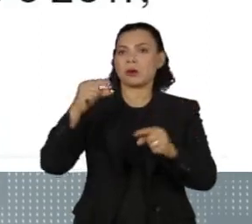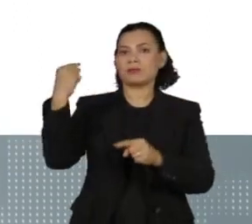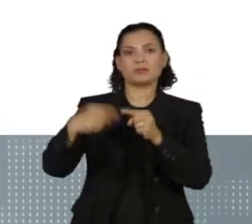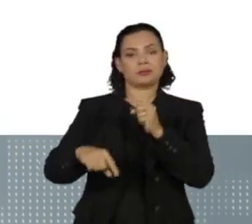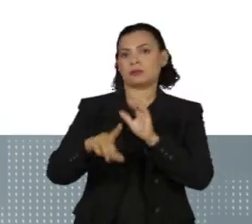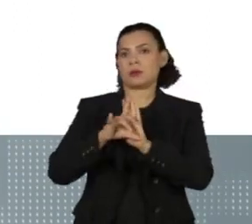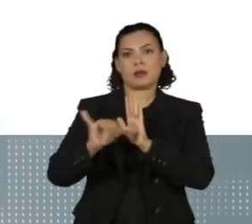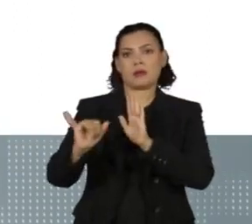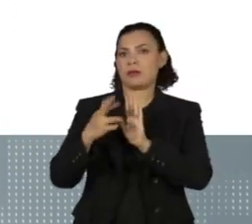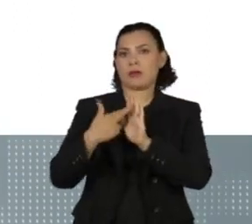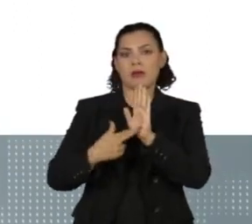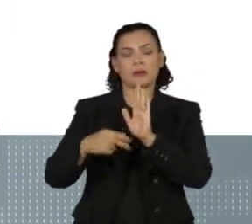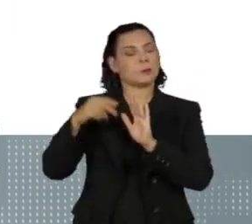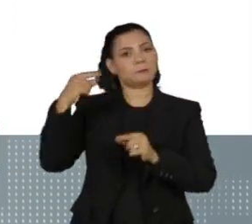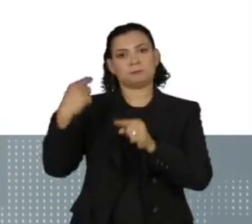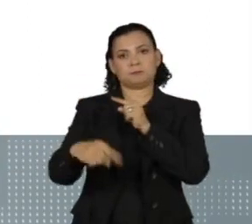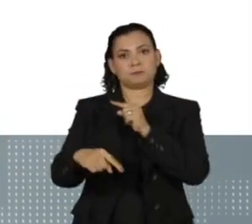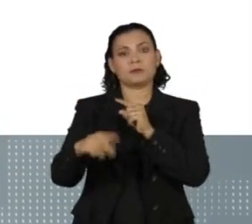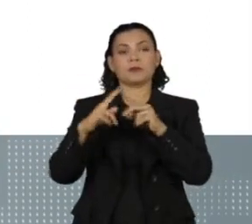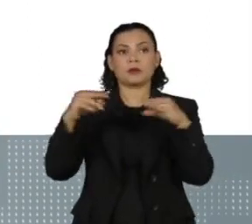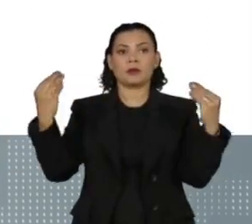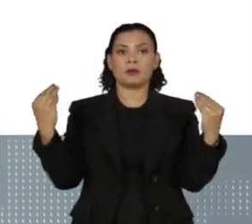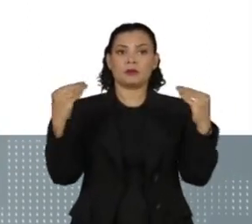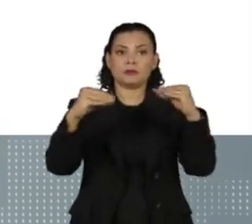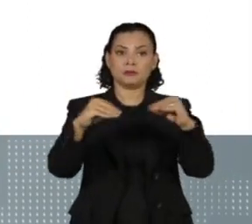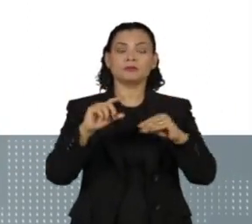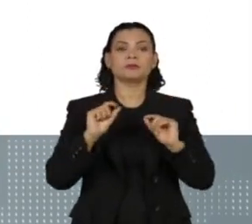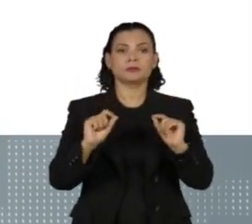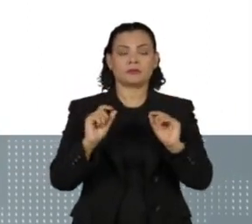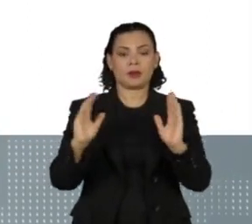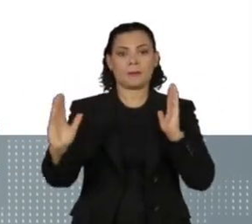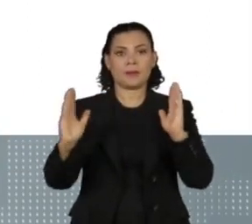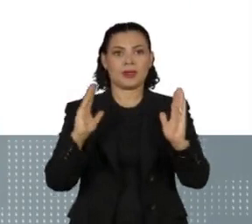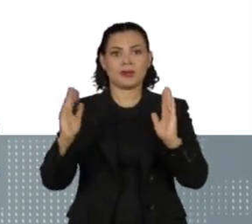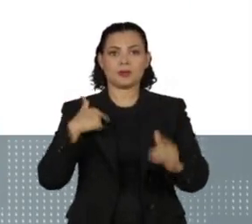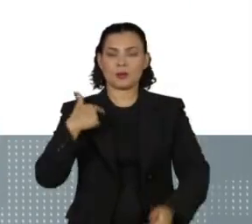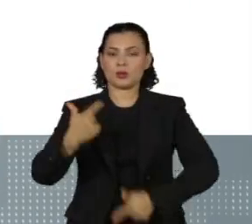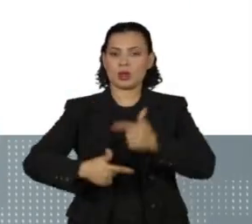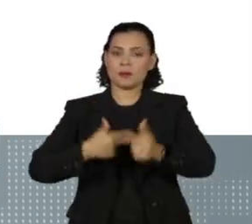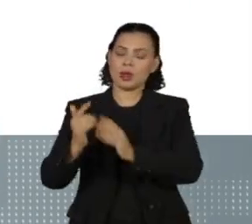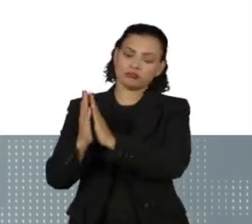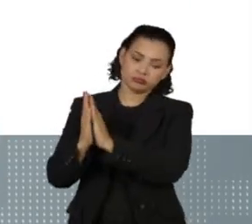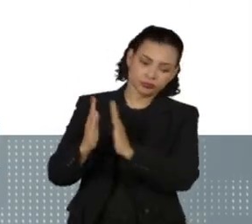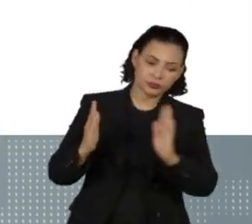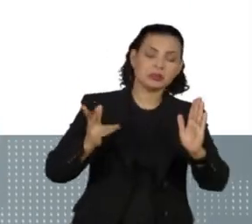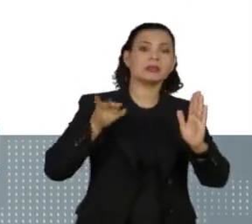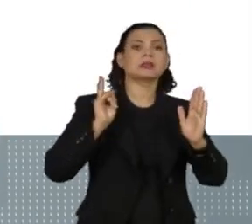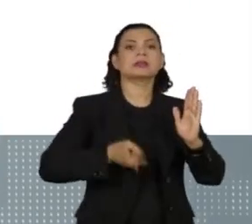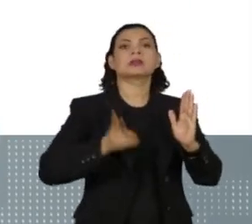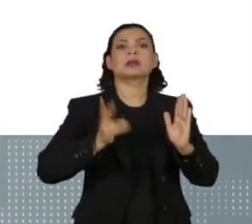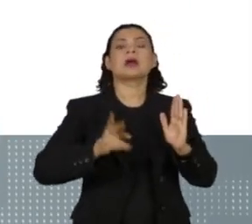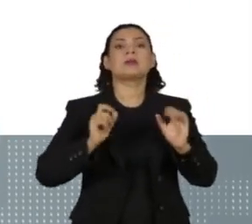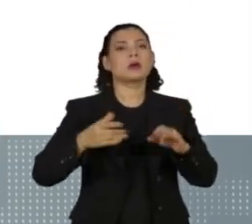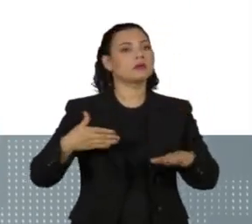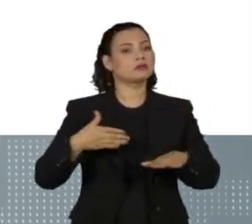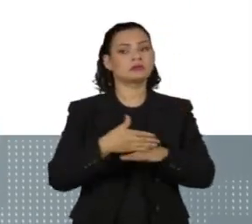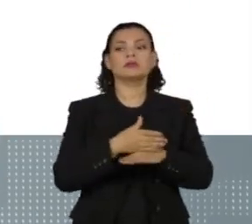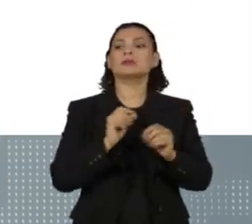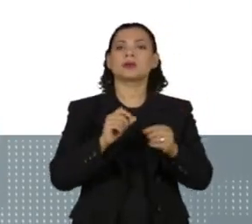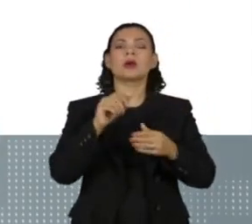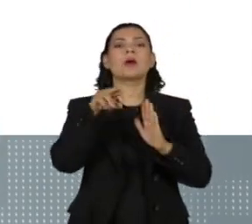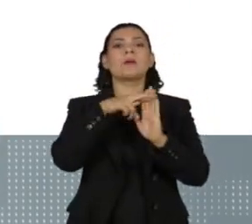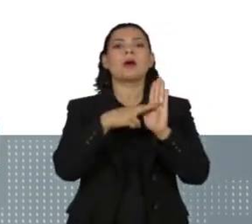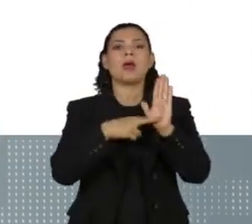à regra. Em outra publicação, afirmou que durante o mandato sempre esteve dentro das quatro linhas da